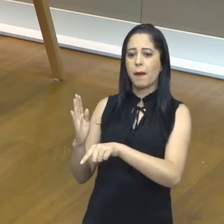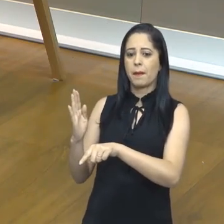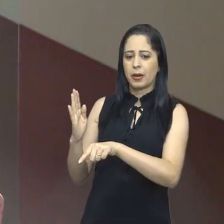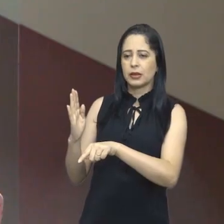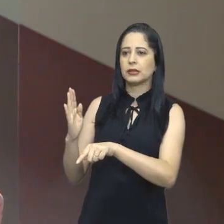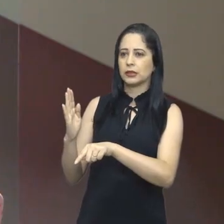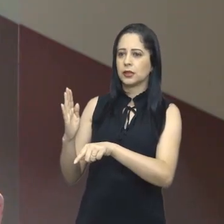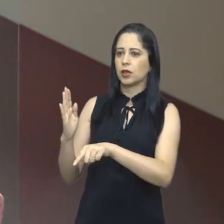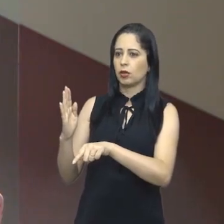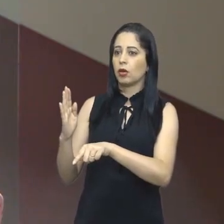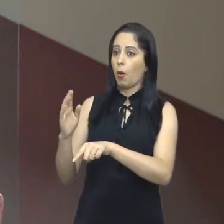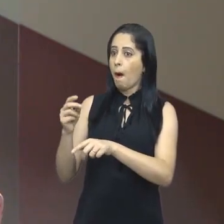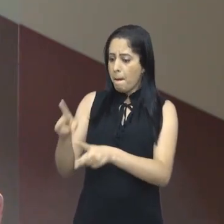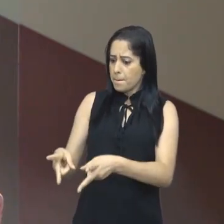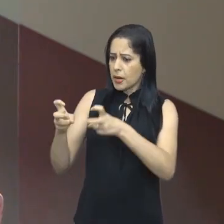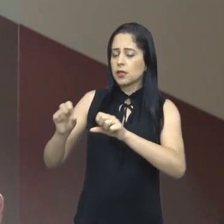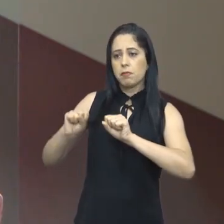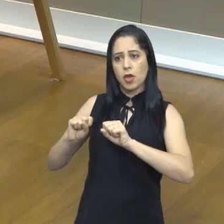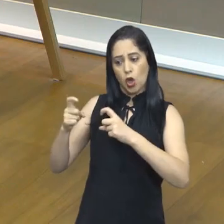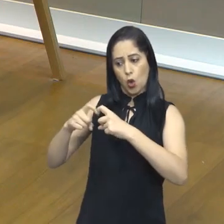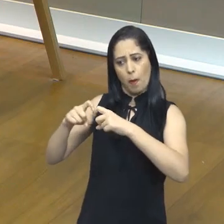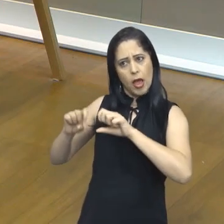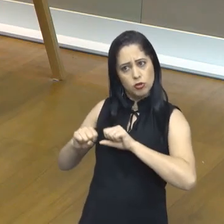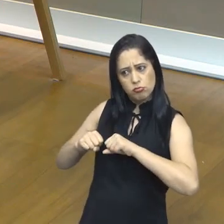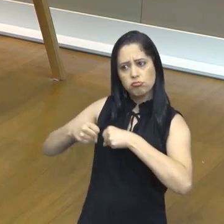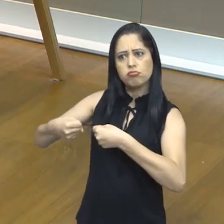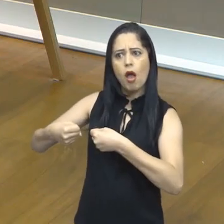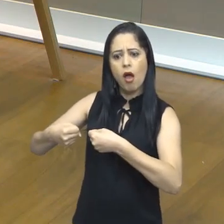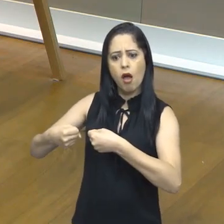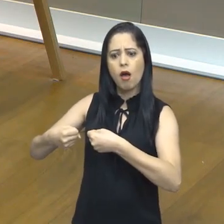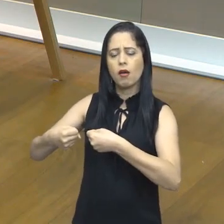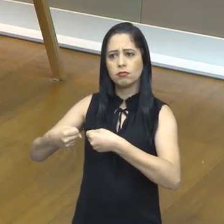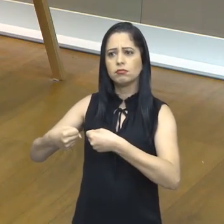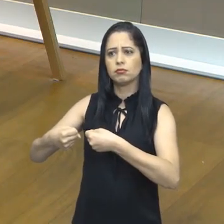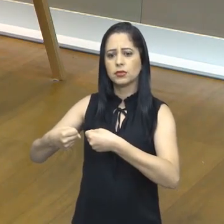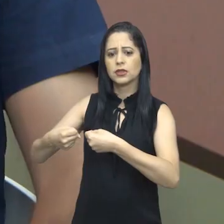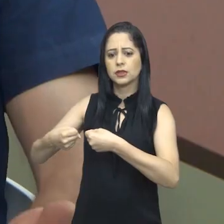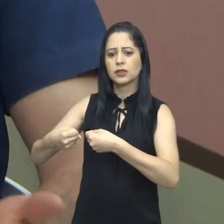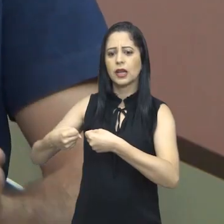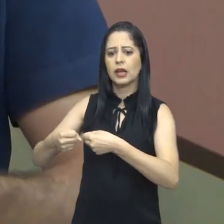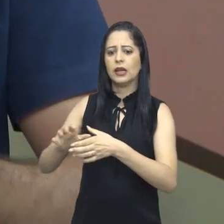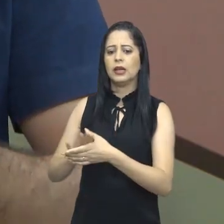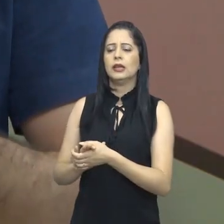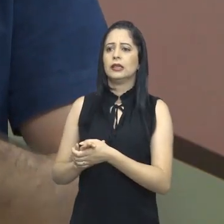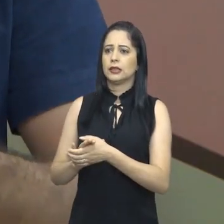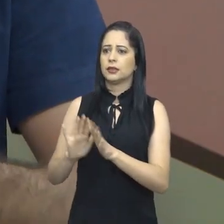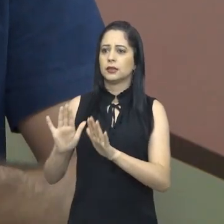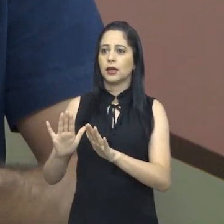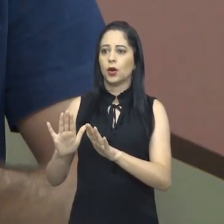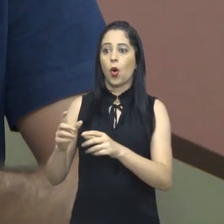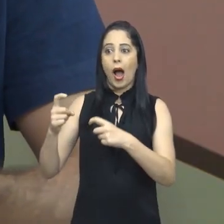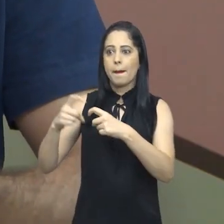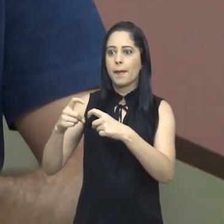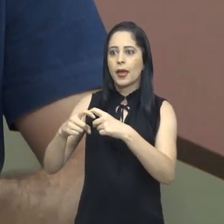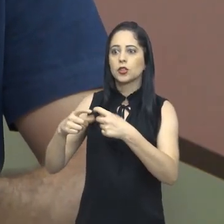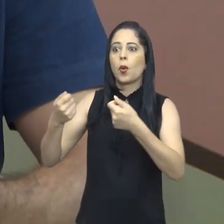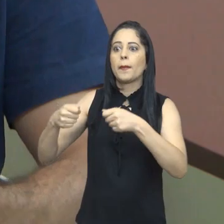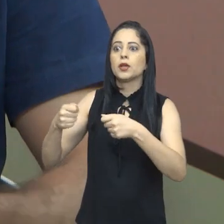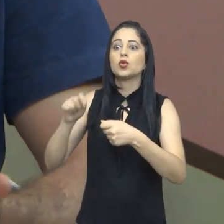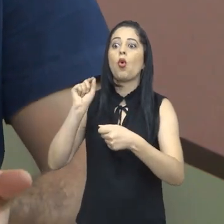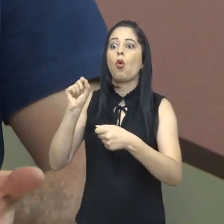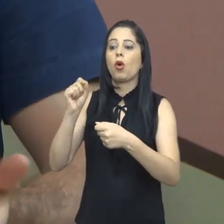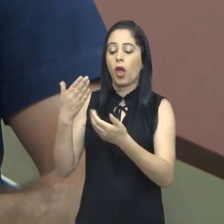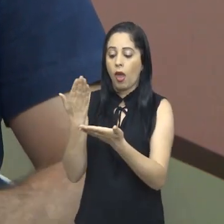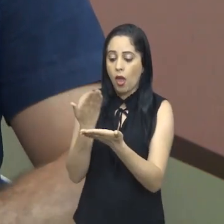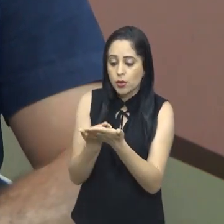presenciamos toda essa mobilização. E os médicos que nunca vi, sim, vimos coisas parecidas, mas a gente teve que aprender